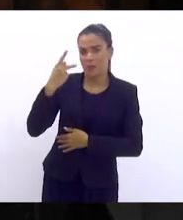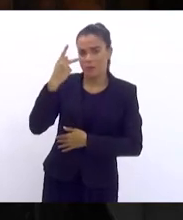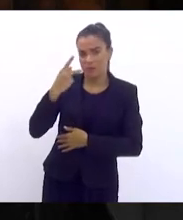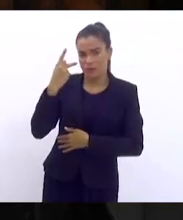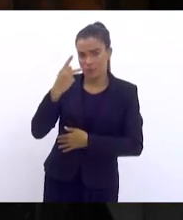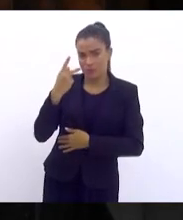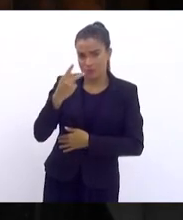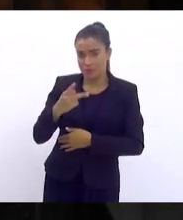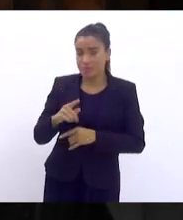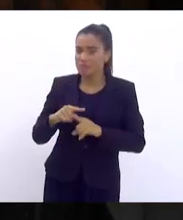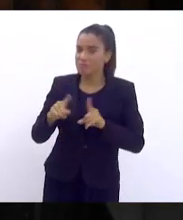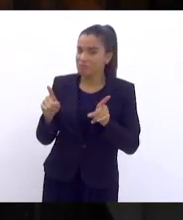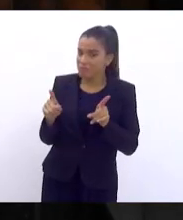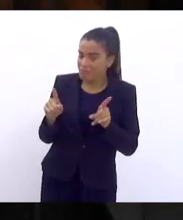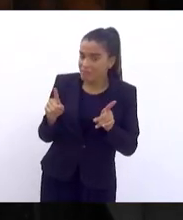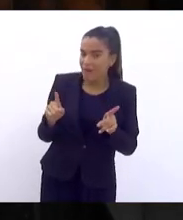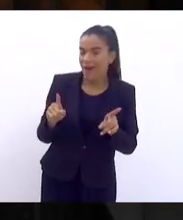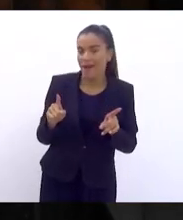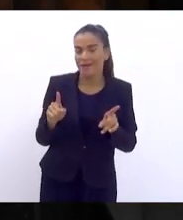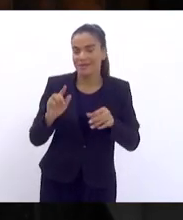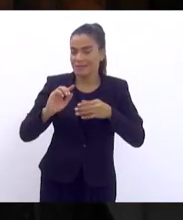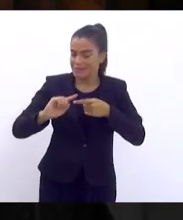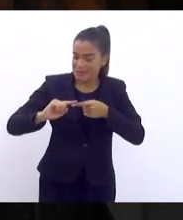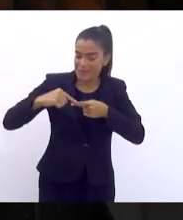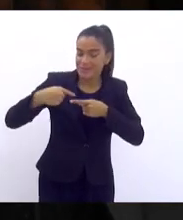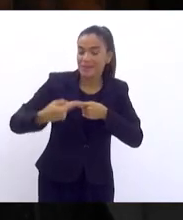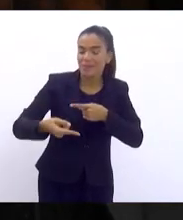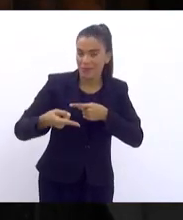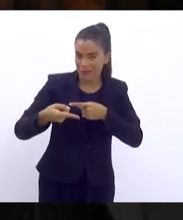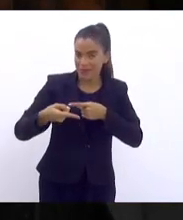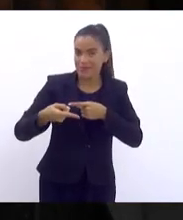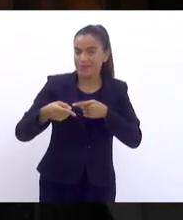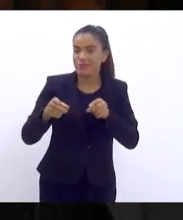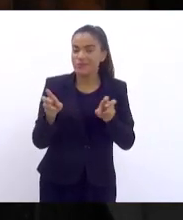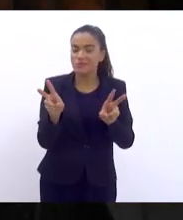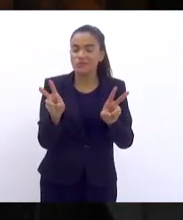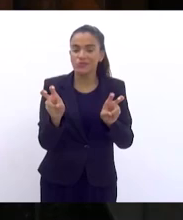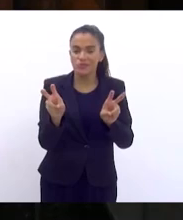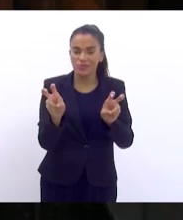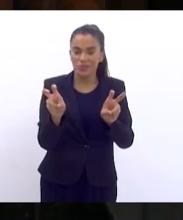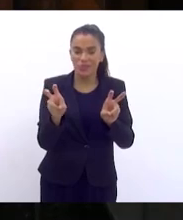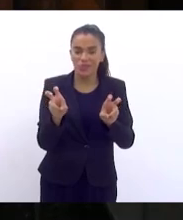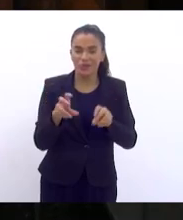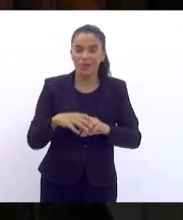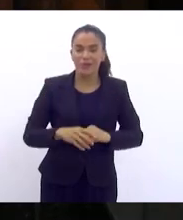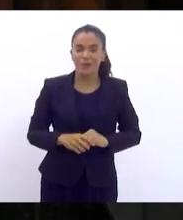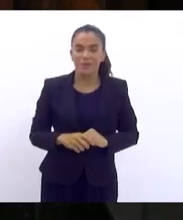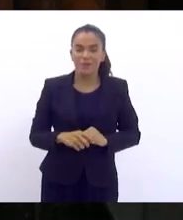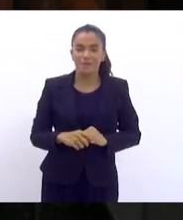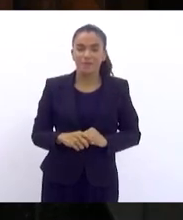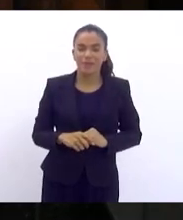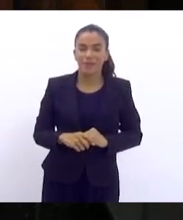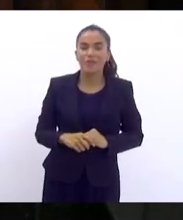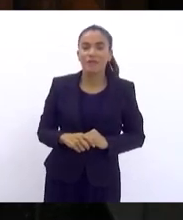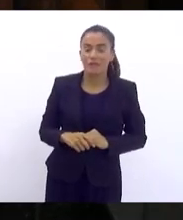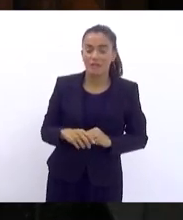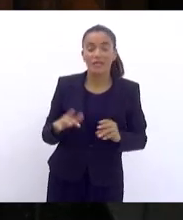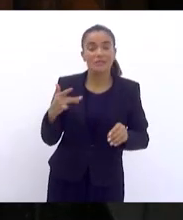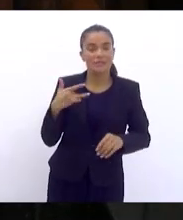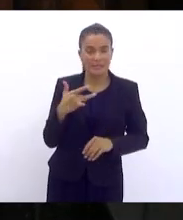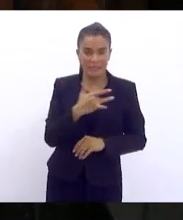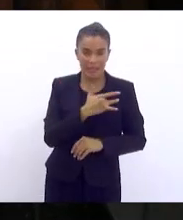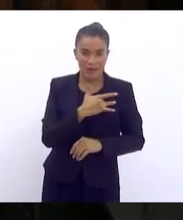Mas a posteriori foi uma instalada em relação à questão da saúde.